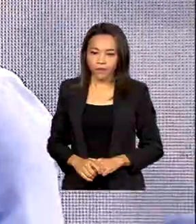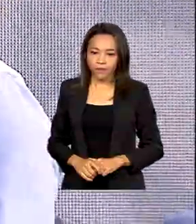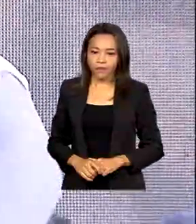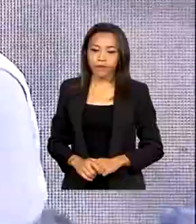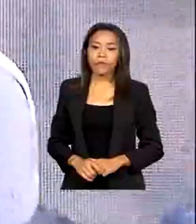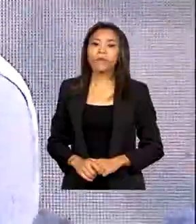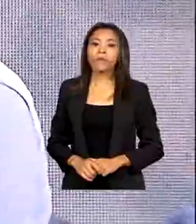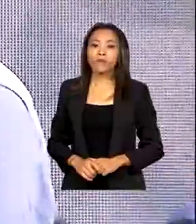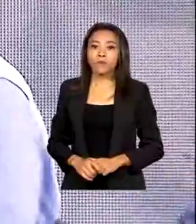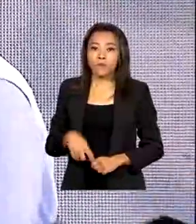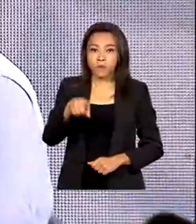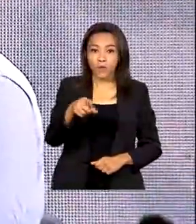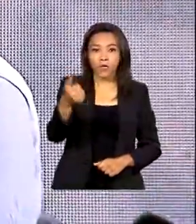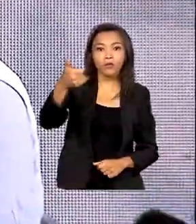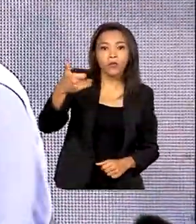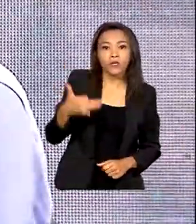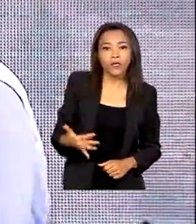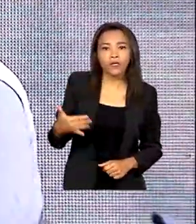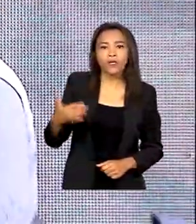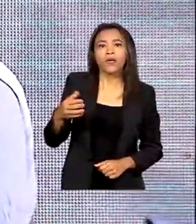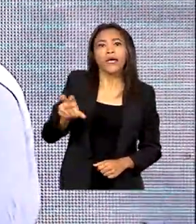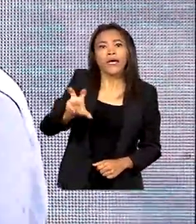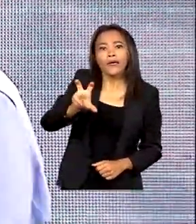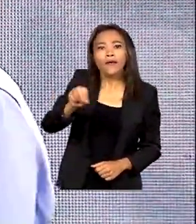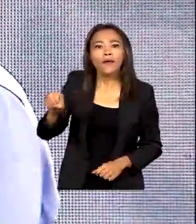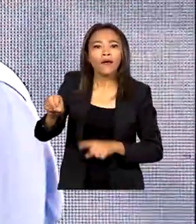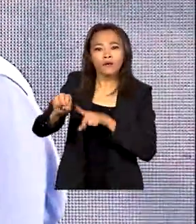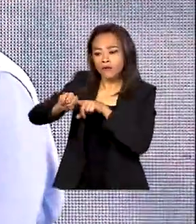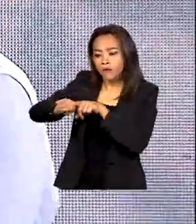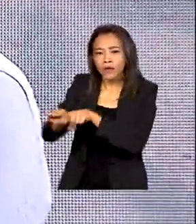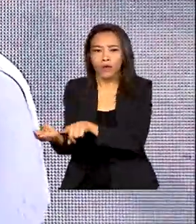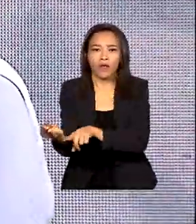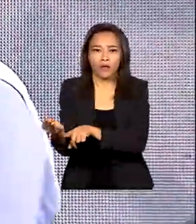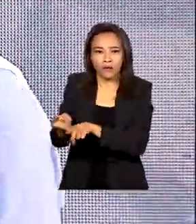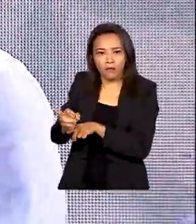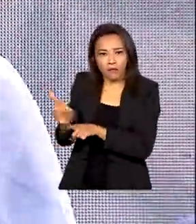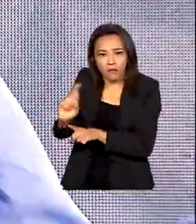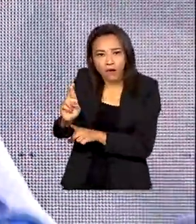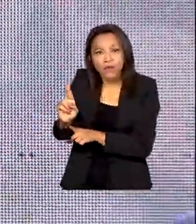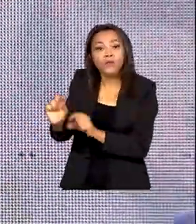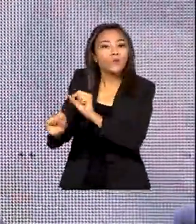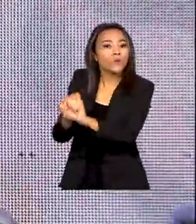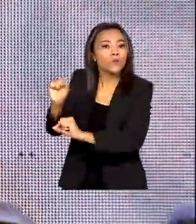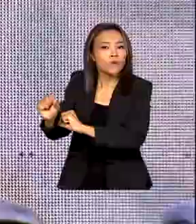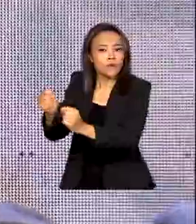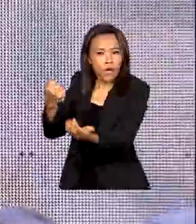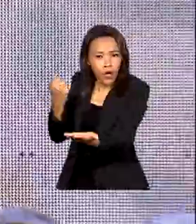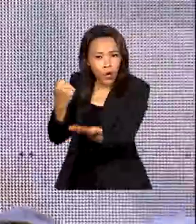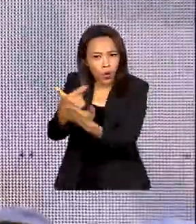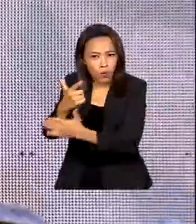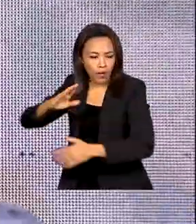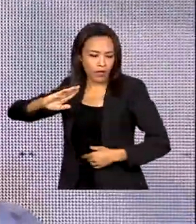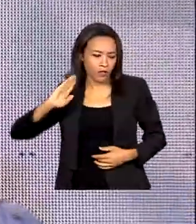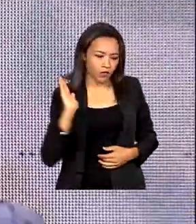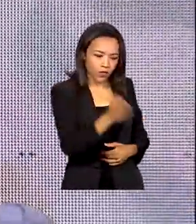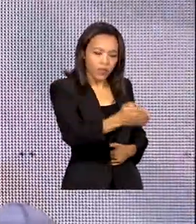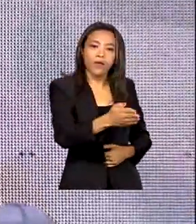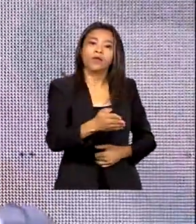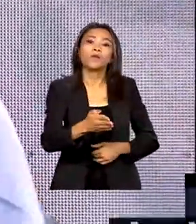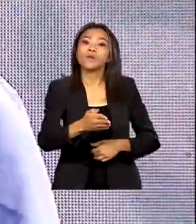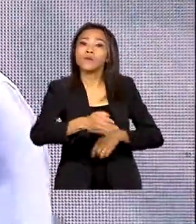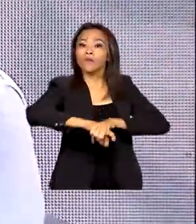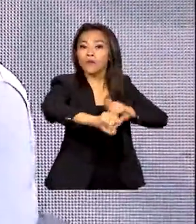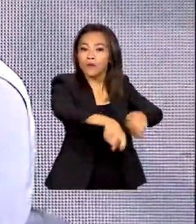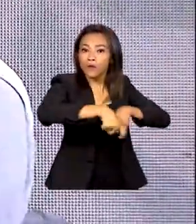São 500 milhões de reais para comprar diretamente da agricultura familiar